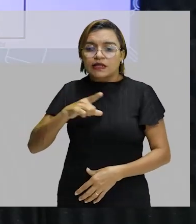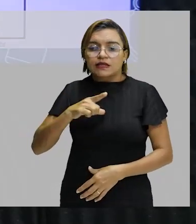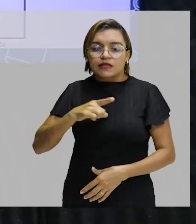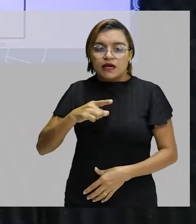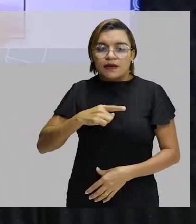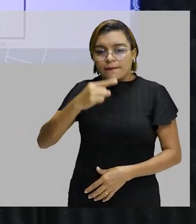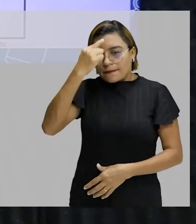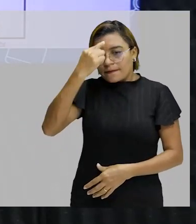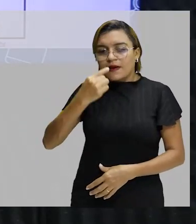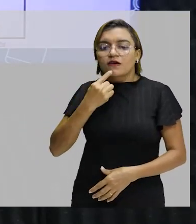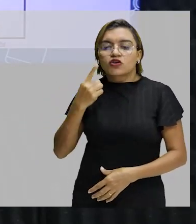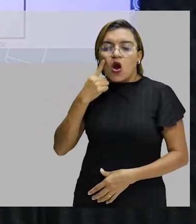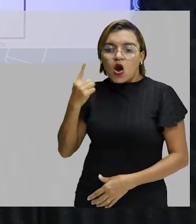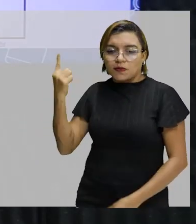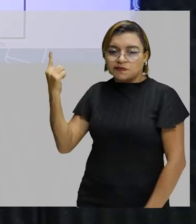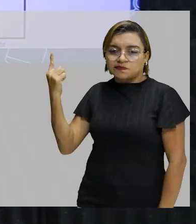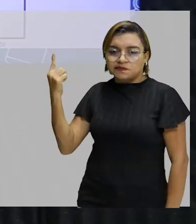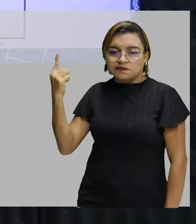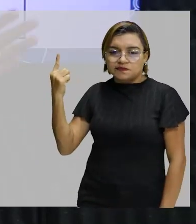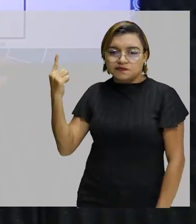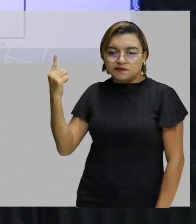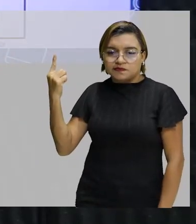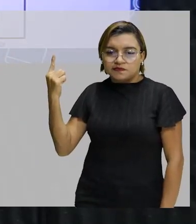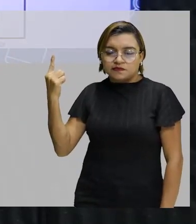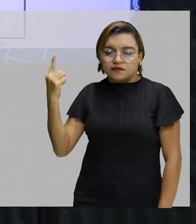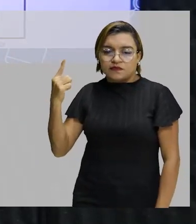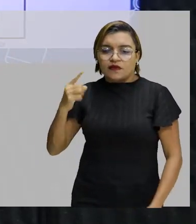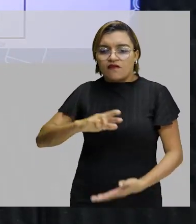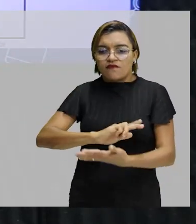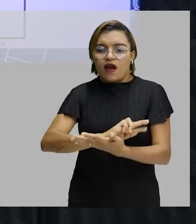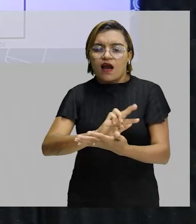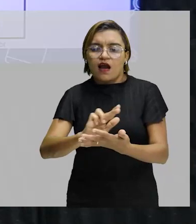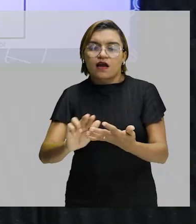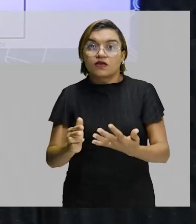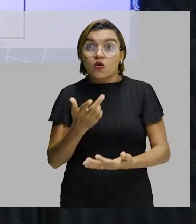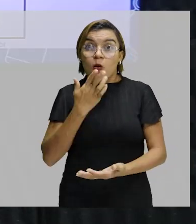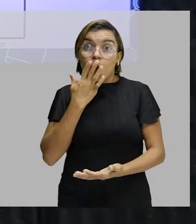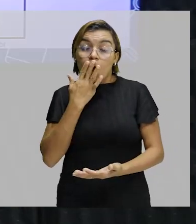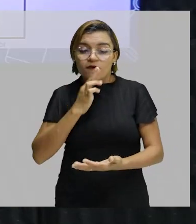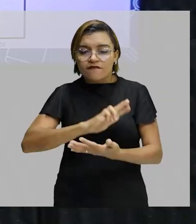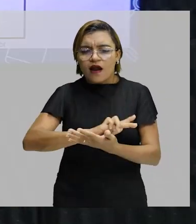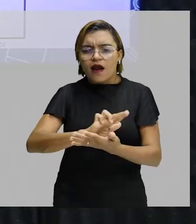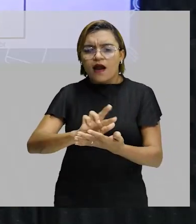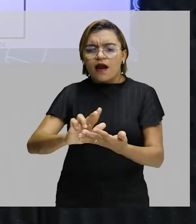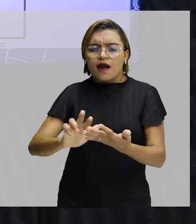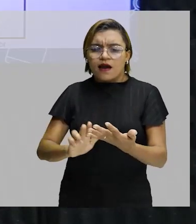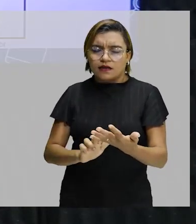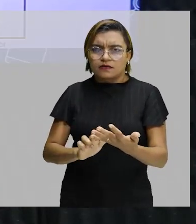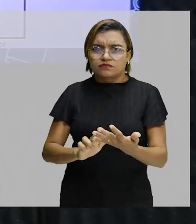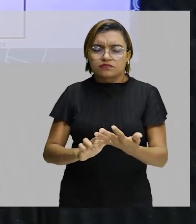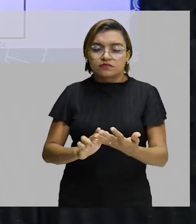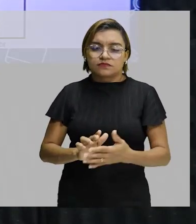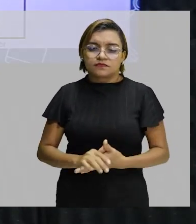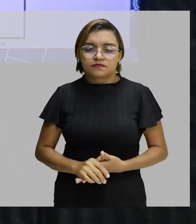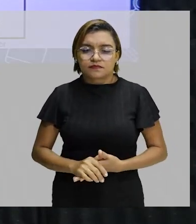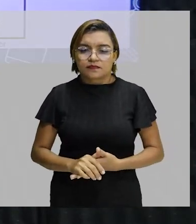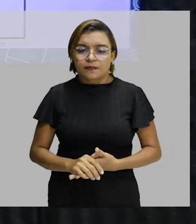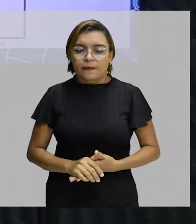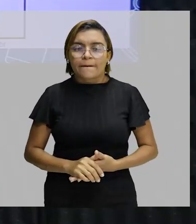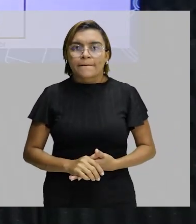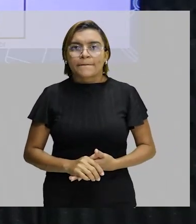bastão para vocês. Diferem as cores, são coloridos. Não vou falar o tamanho para vocês que são dados